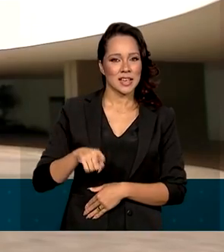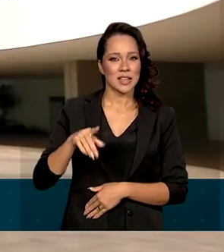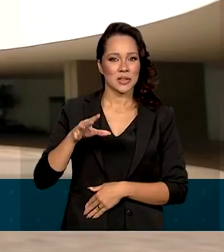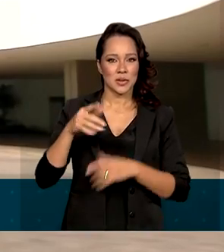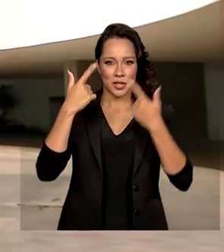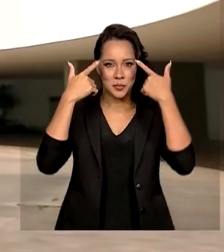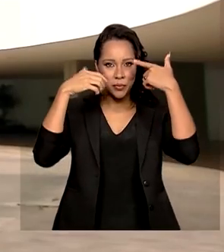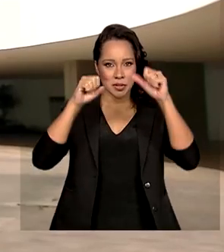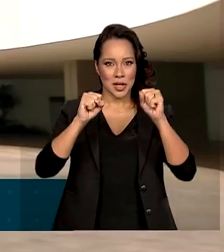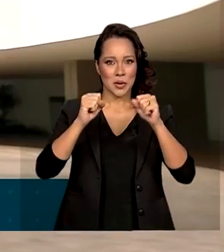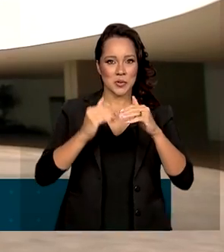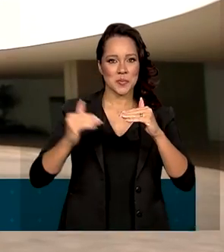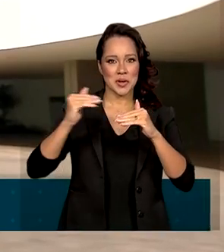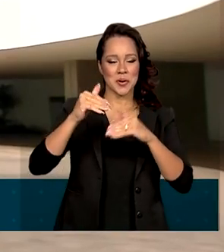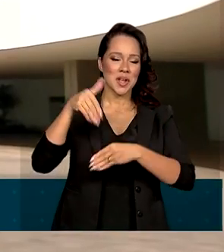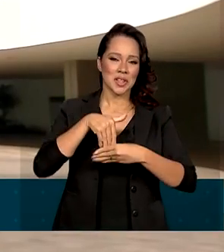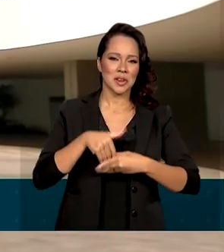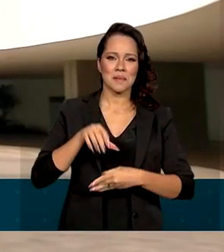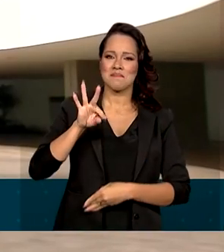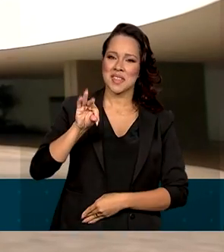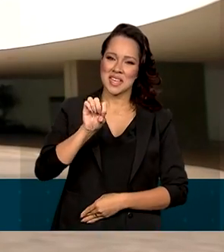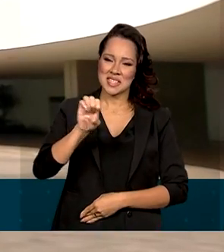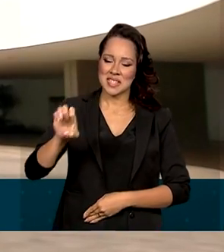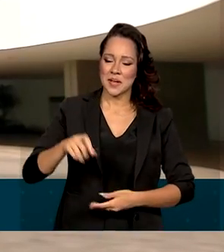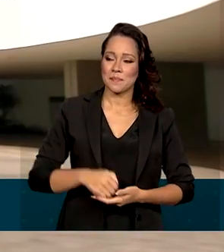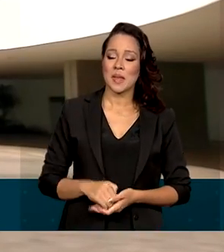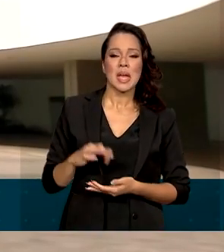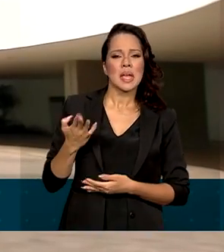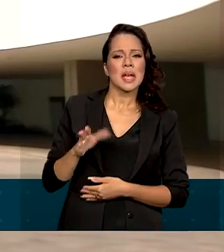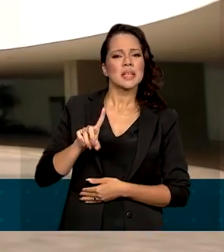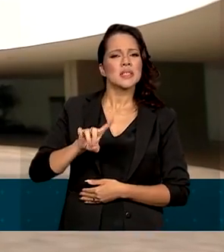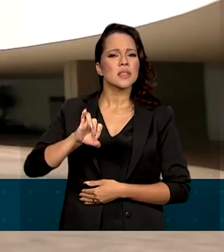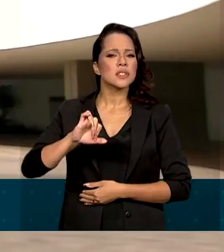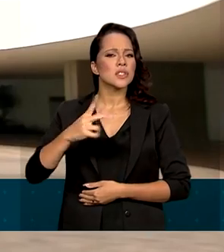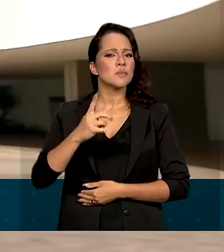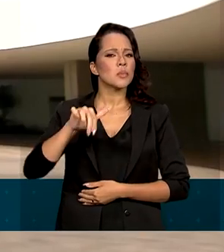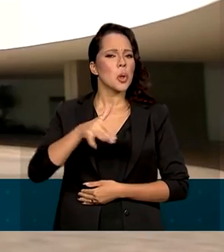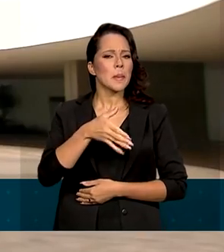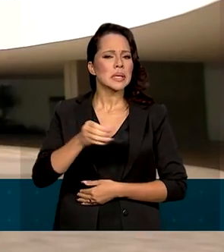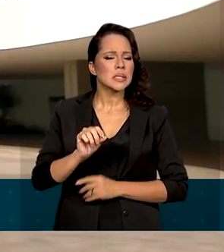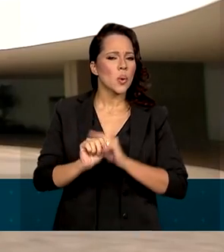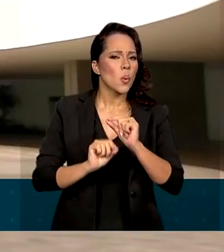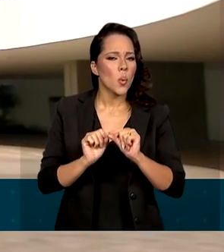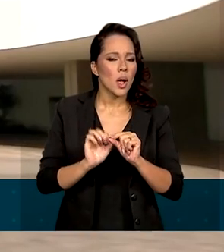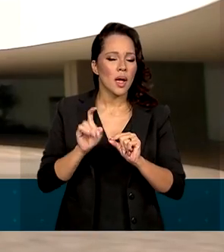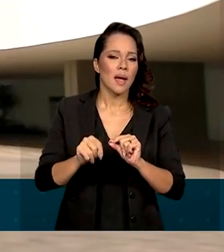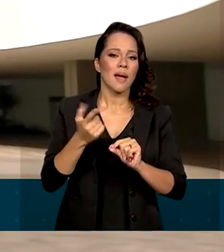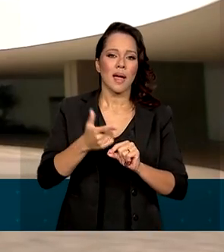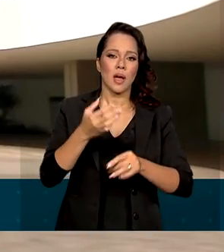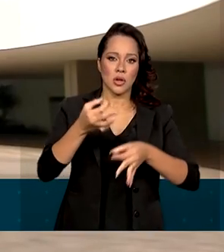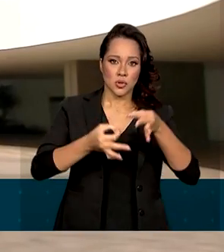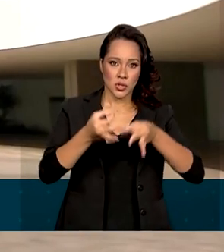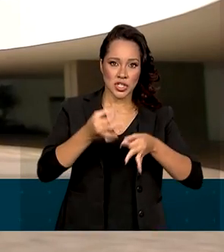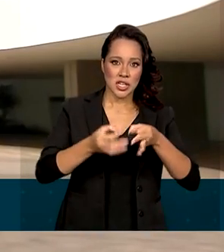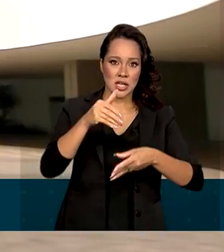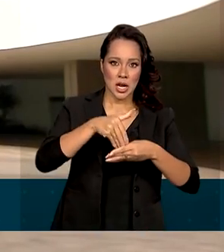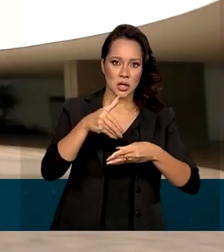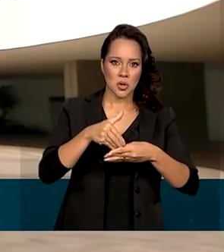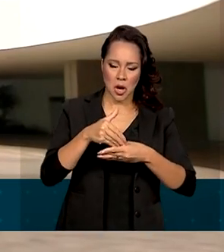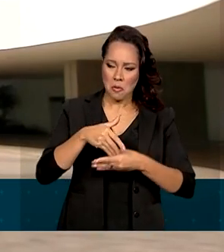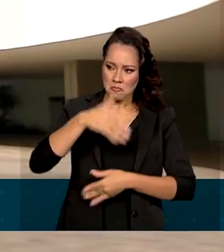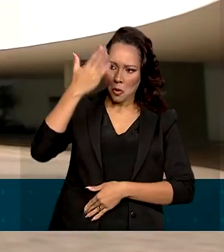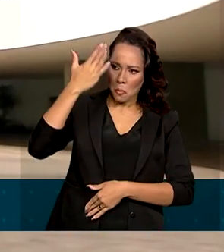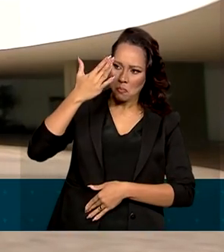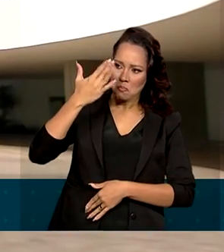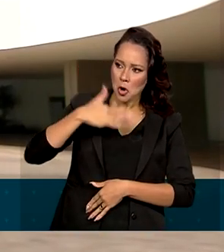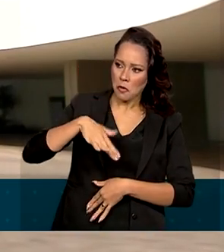Tribunal Superior Eleitoral. E a diplomação, ela é um ato da justiça eleitoral que atesta que os candidatos